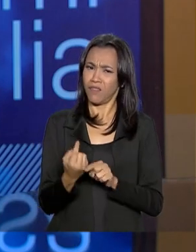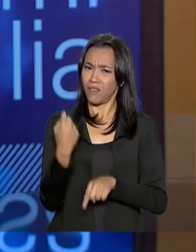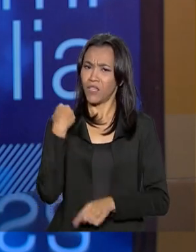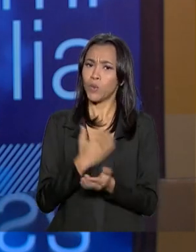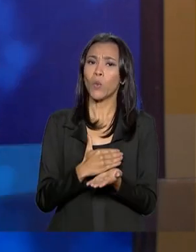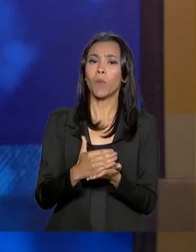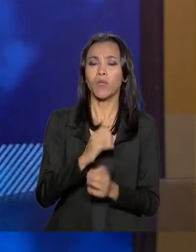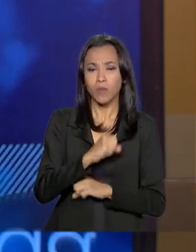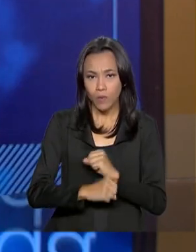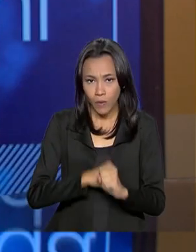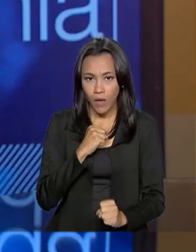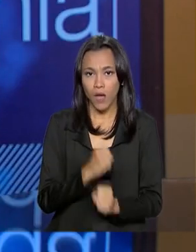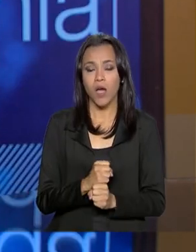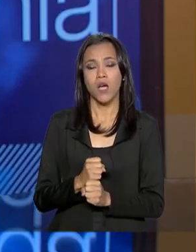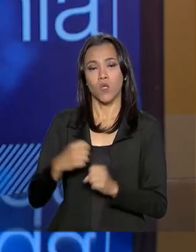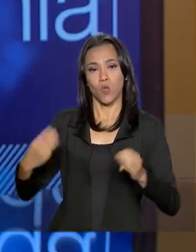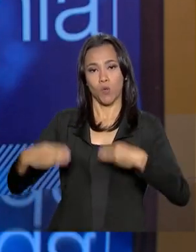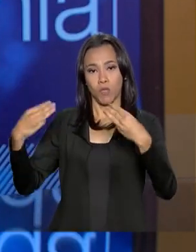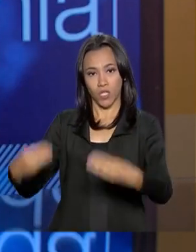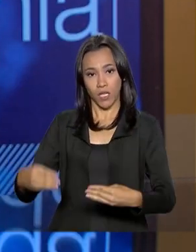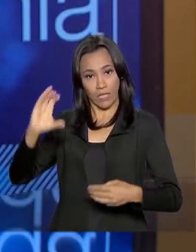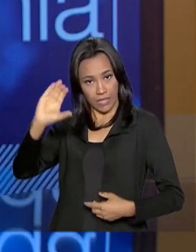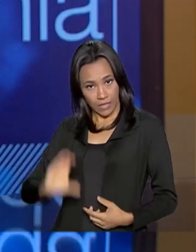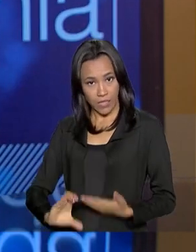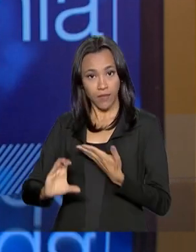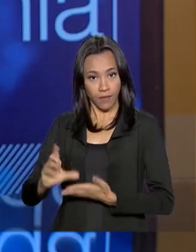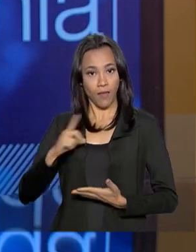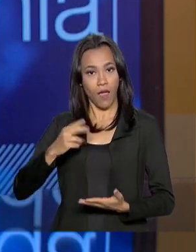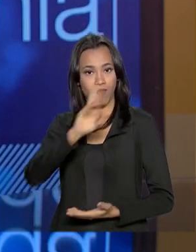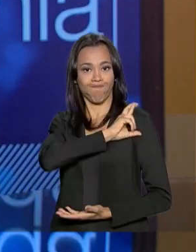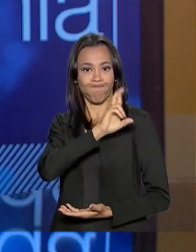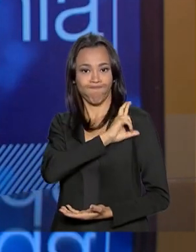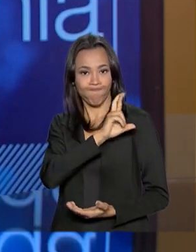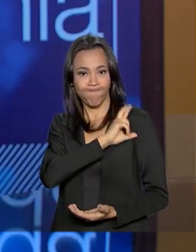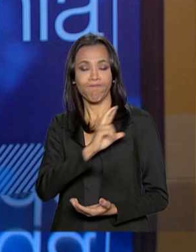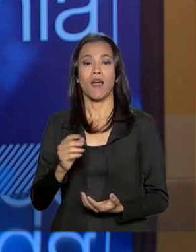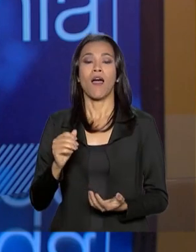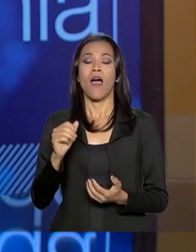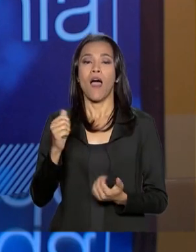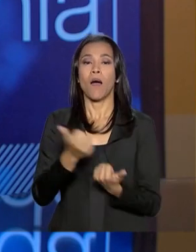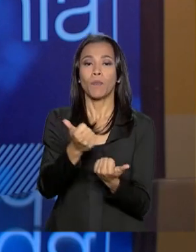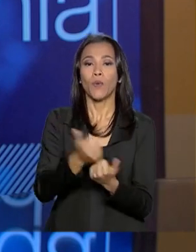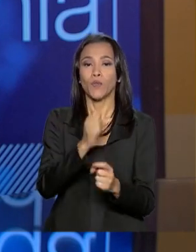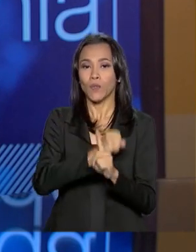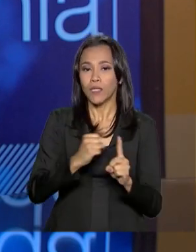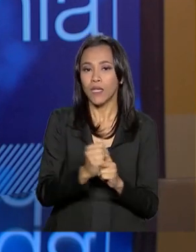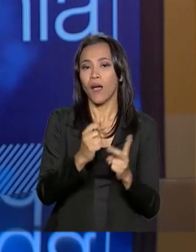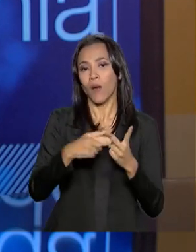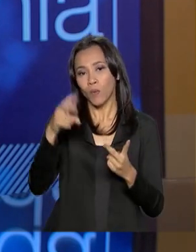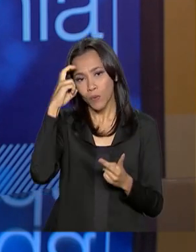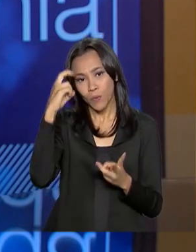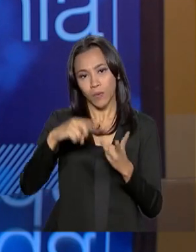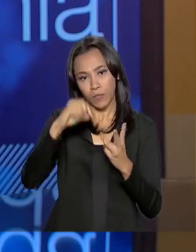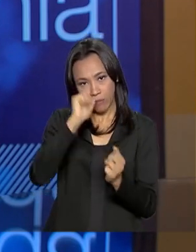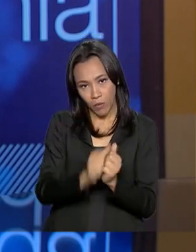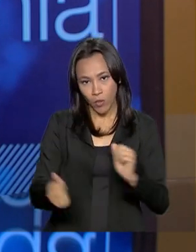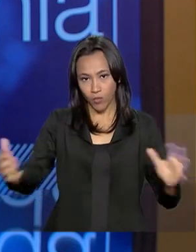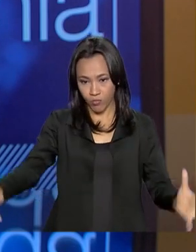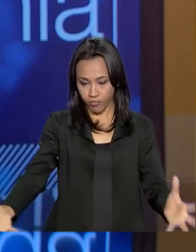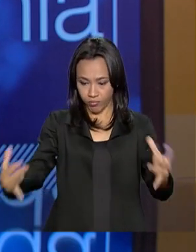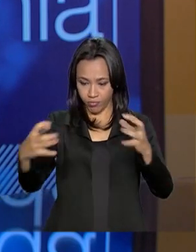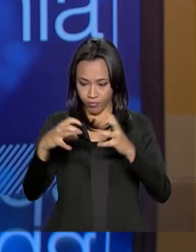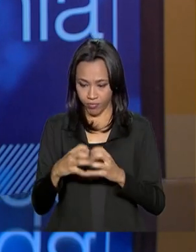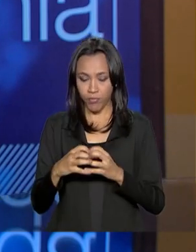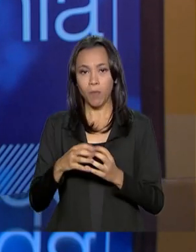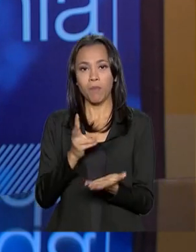Ministério da Cidadania tem a responsabilidade de reunir as áreas de assistência social, cultura e esporte numa mesma